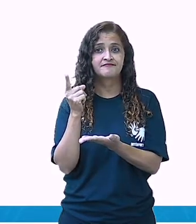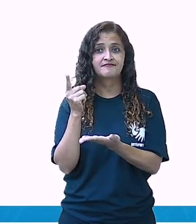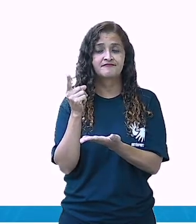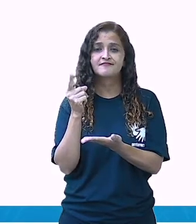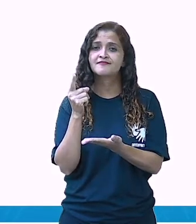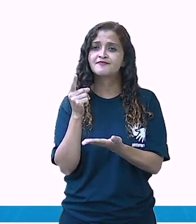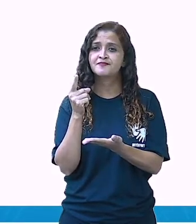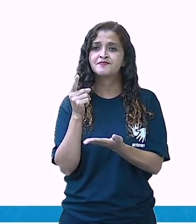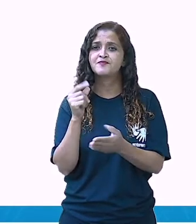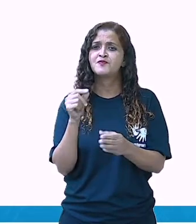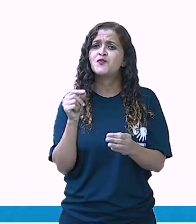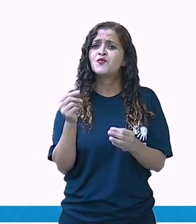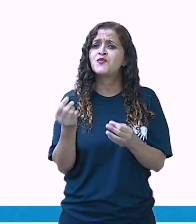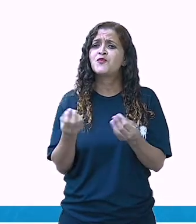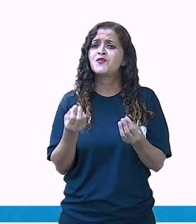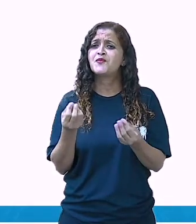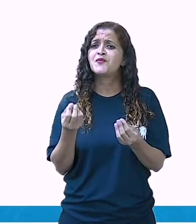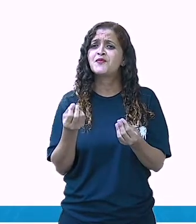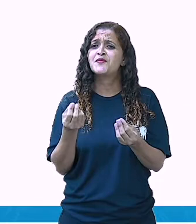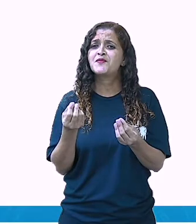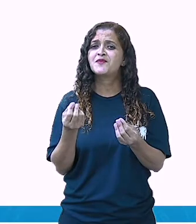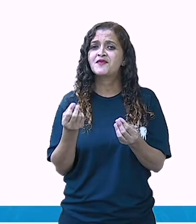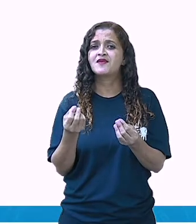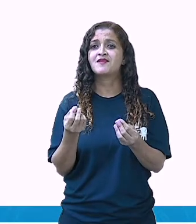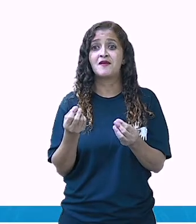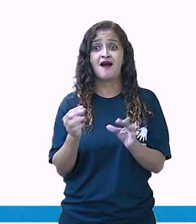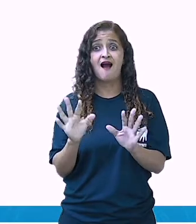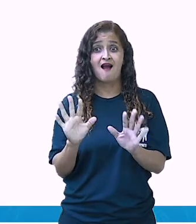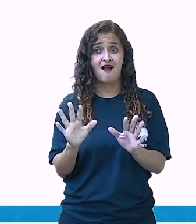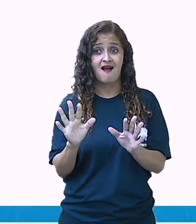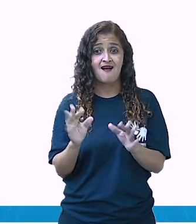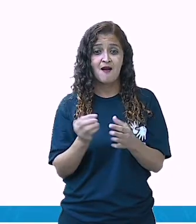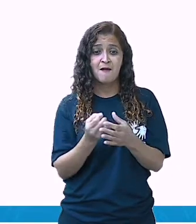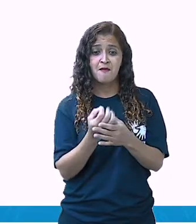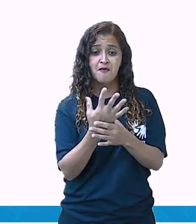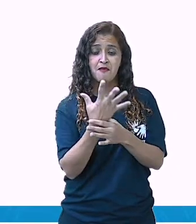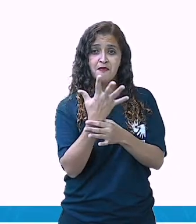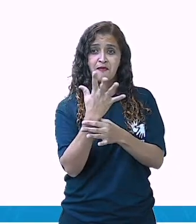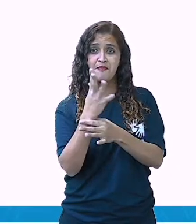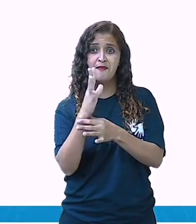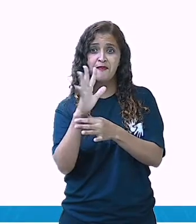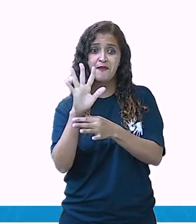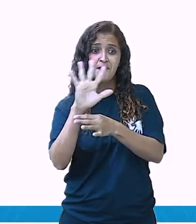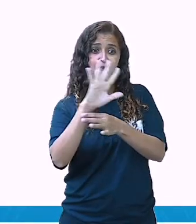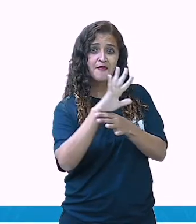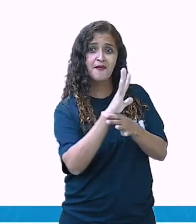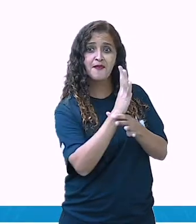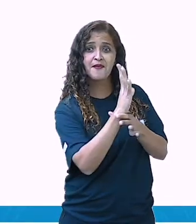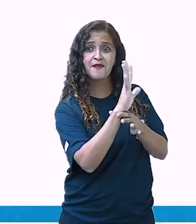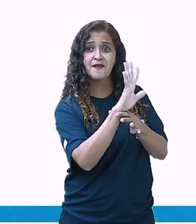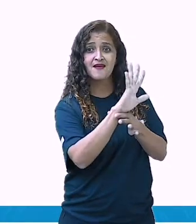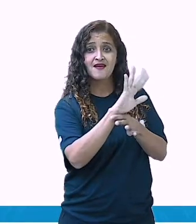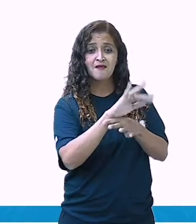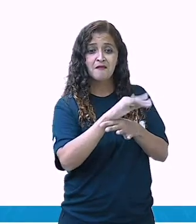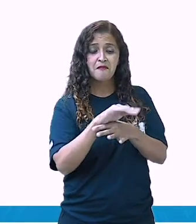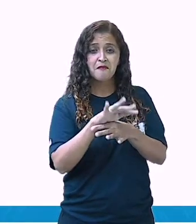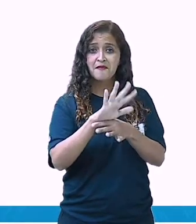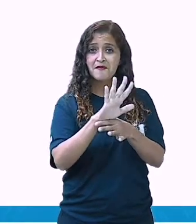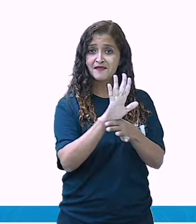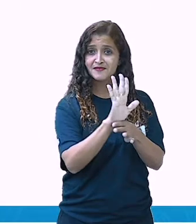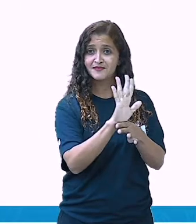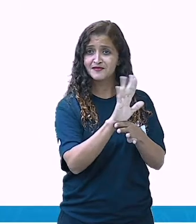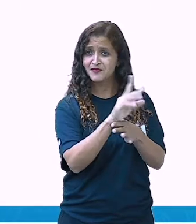Olha aqui. Era. Nome dado a um grande número de plantas, trepadeiras e rasteiras.